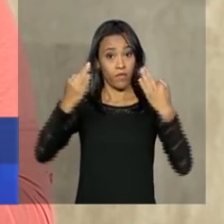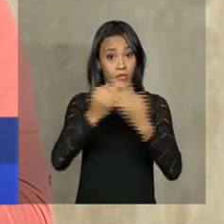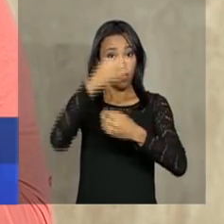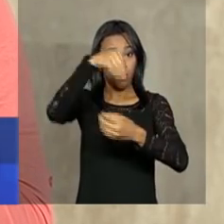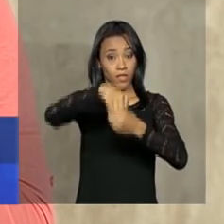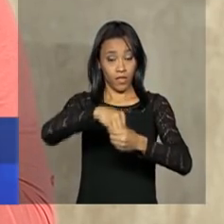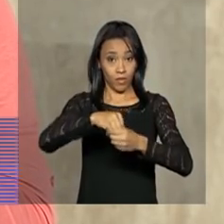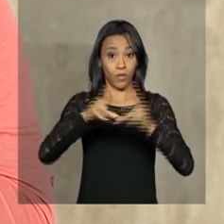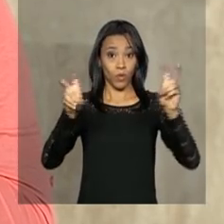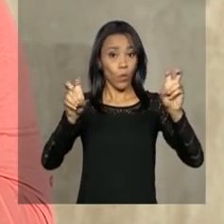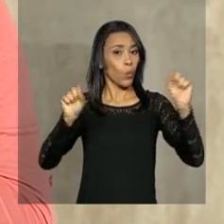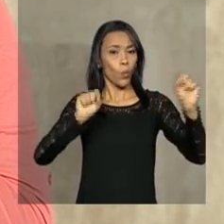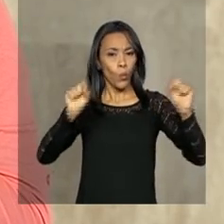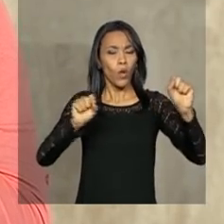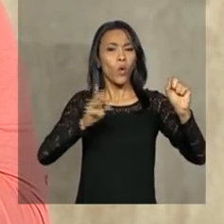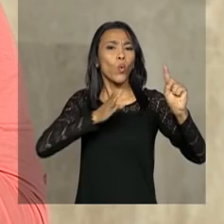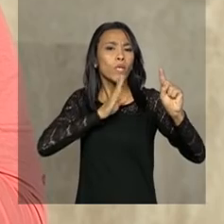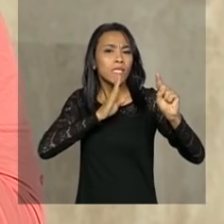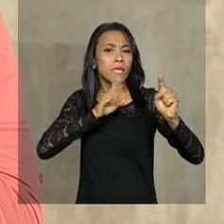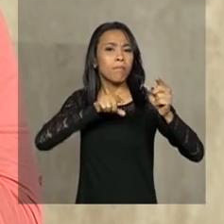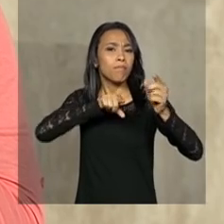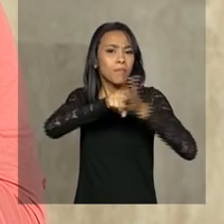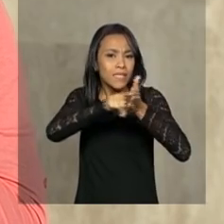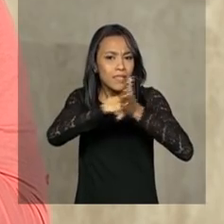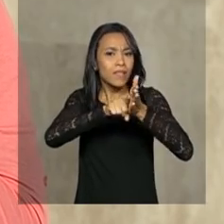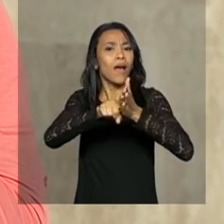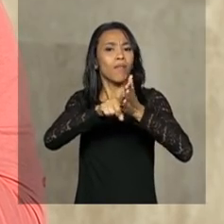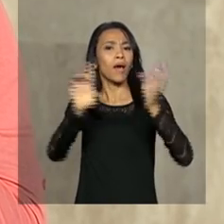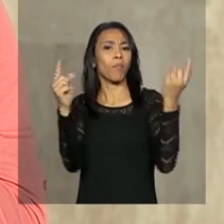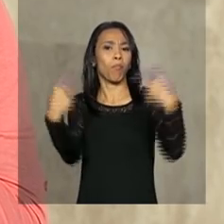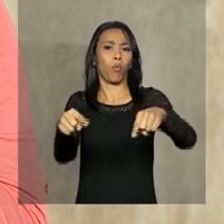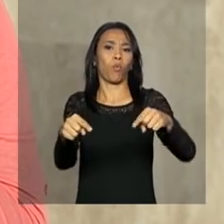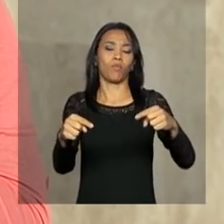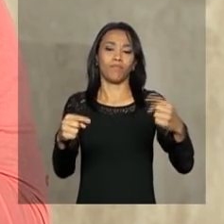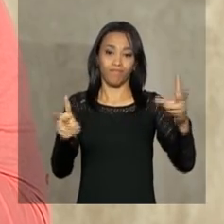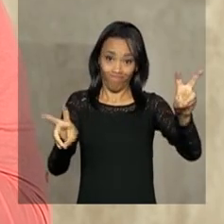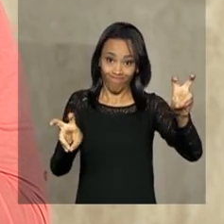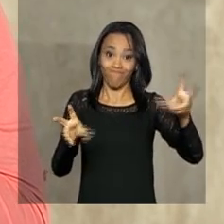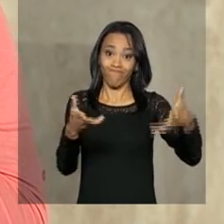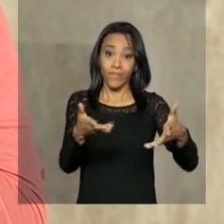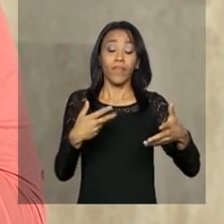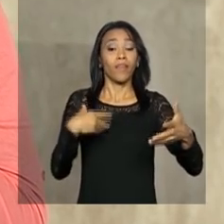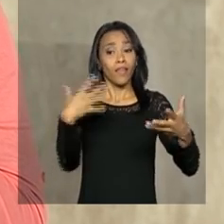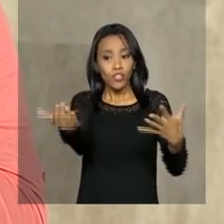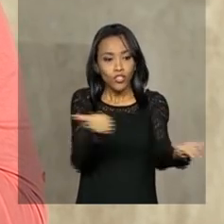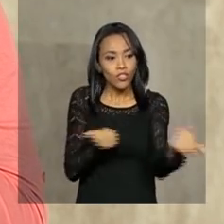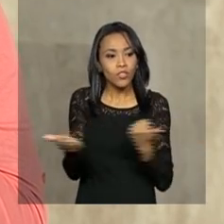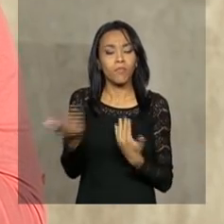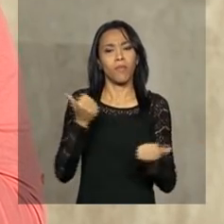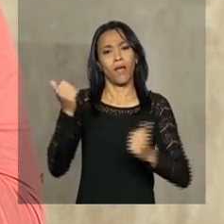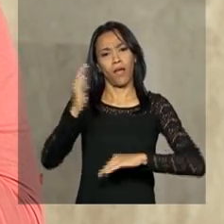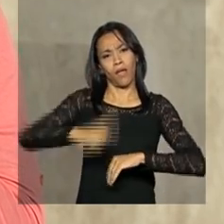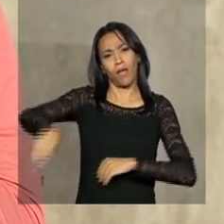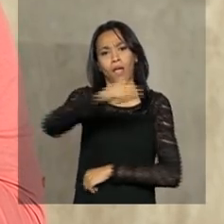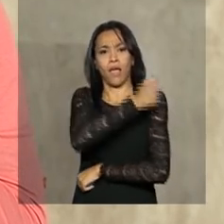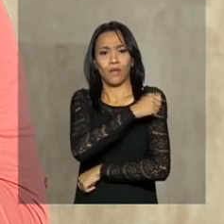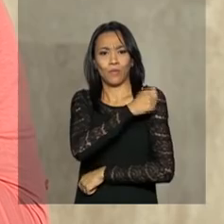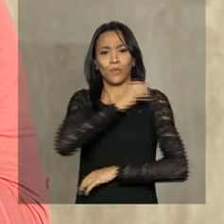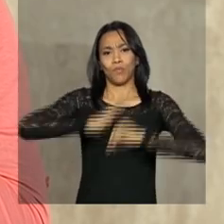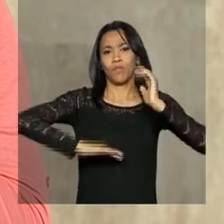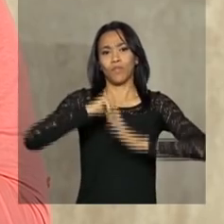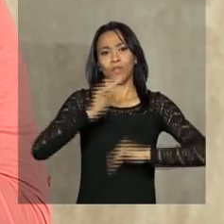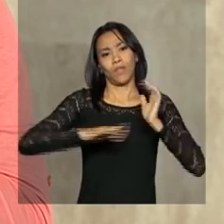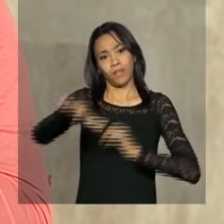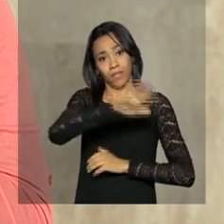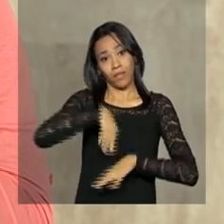é conhecer e pesquisar para combater. E o projeto quer envolver os estudantes, os profissionais da educação e